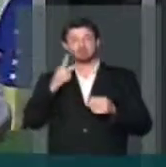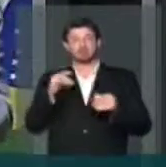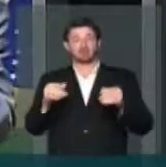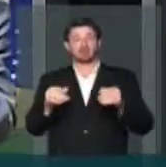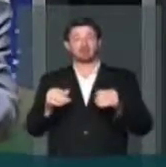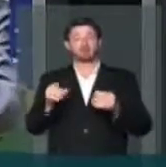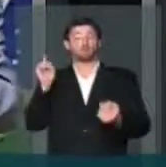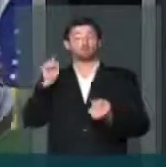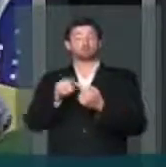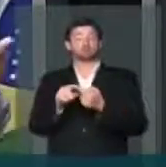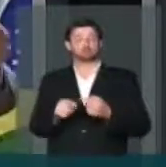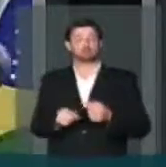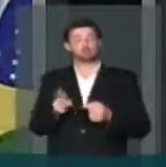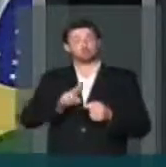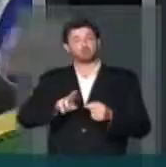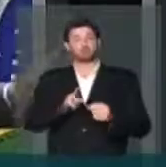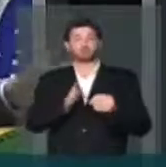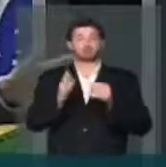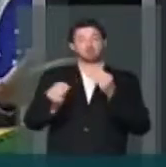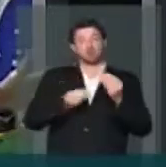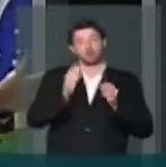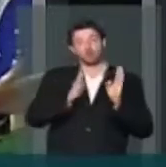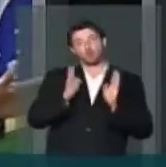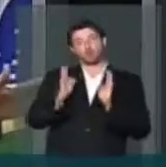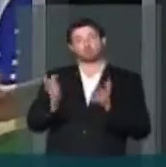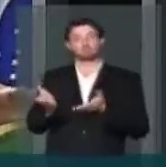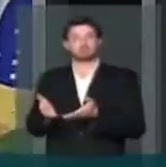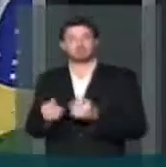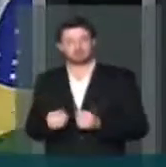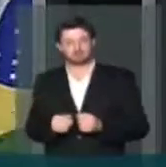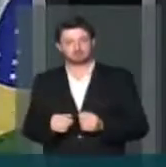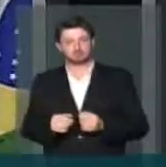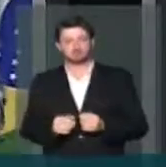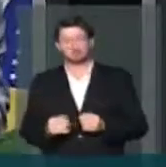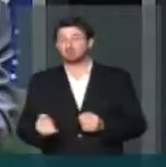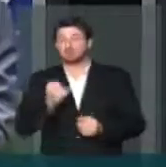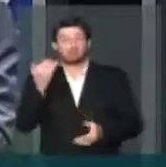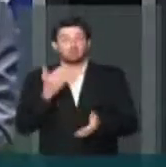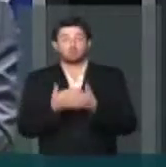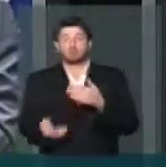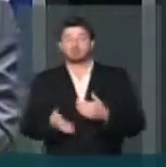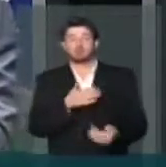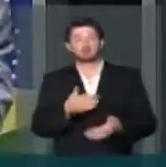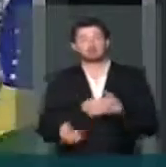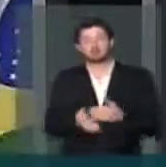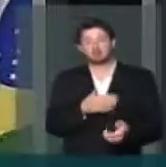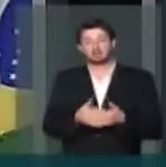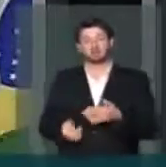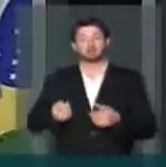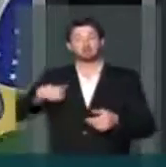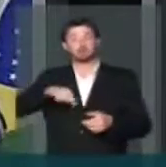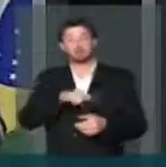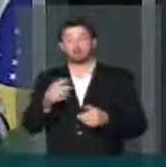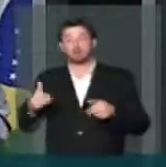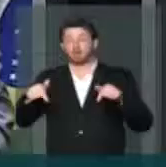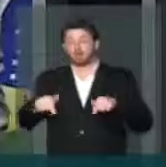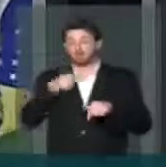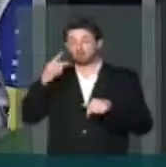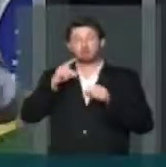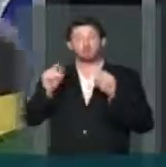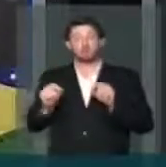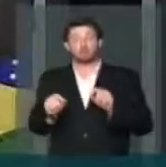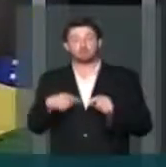os fins, valem os meios, não importam quais. Não importam quais. Nós estamos aqui a dizer